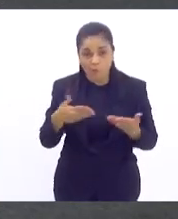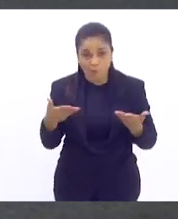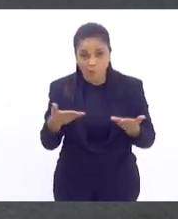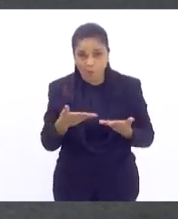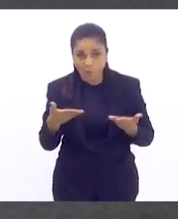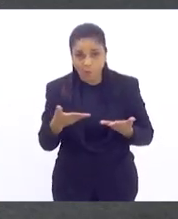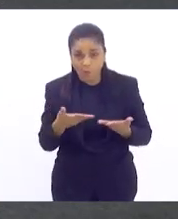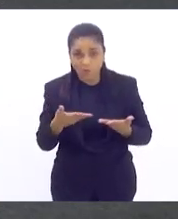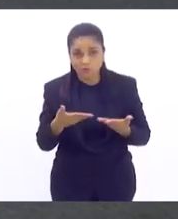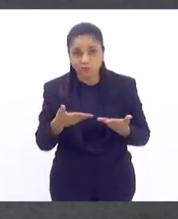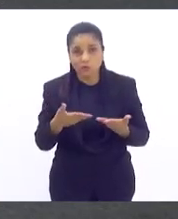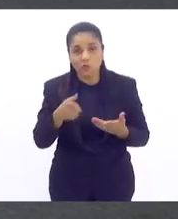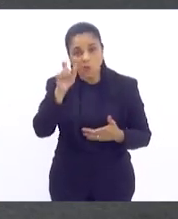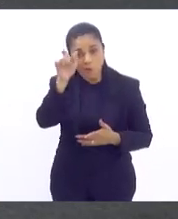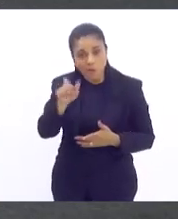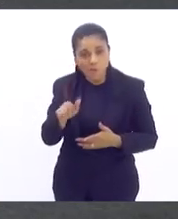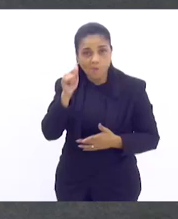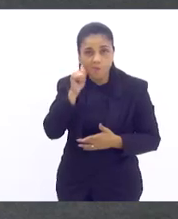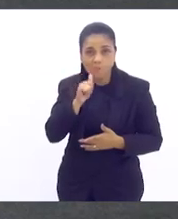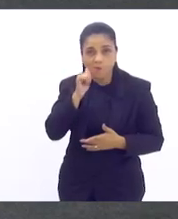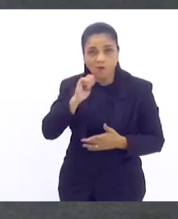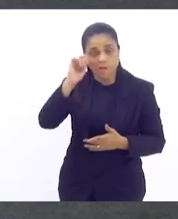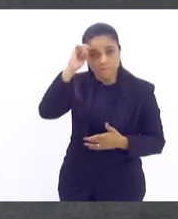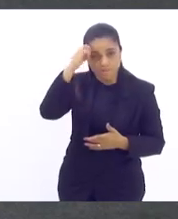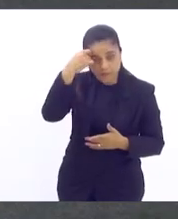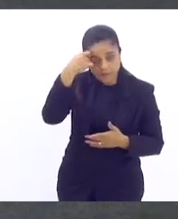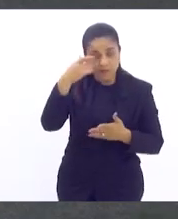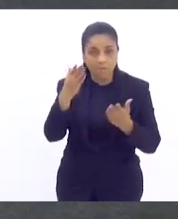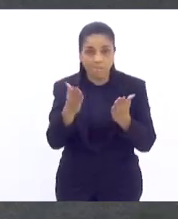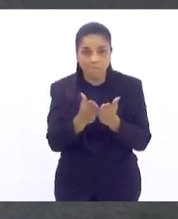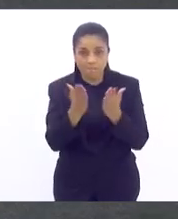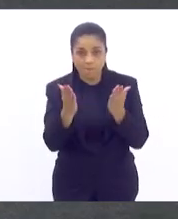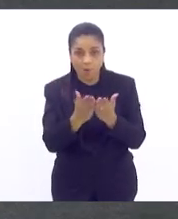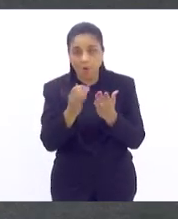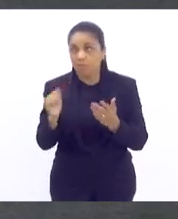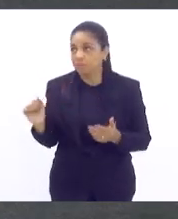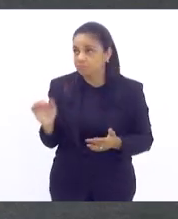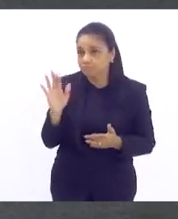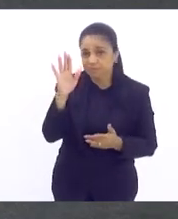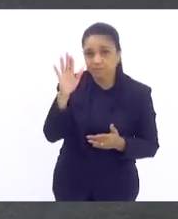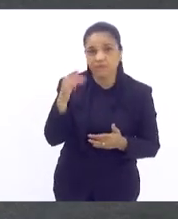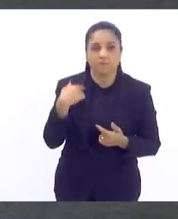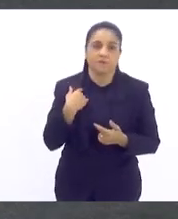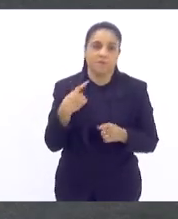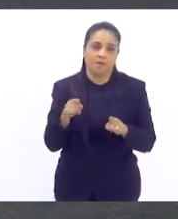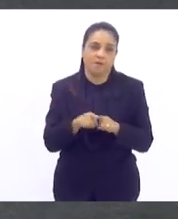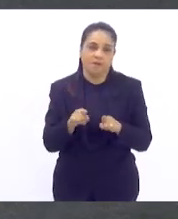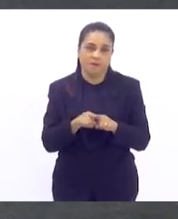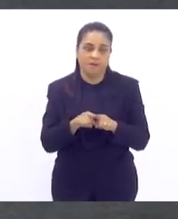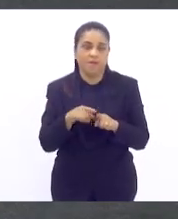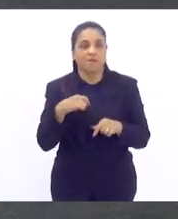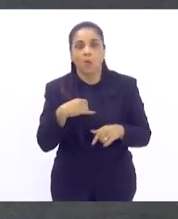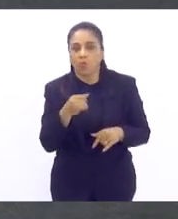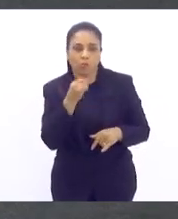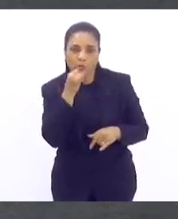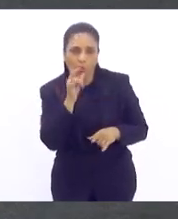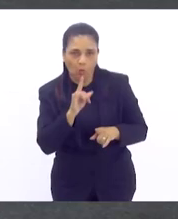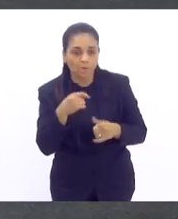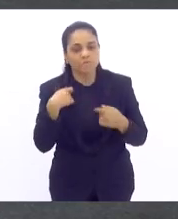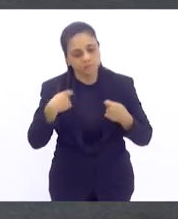perfila uma mulher preta, uma mulher preta, pobre, da favela e da periferia. Não à toa a gente precisa aqui continuar